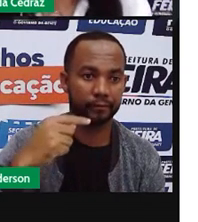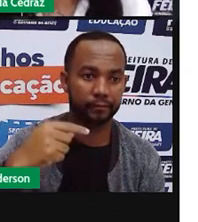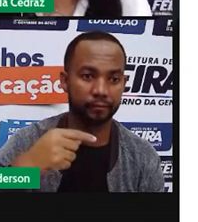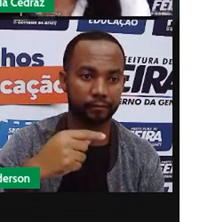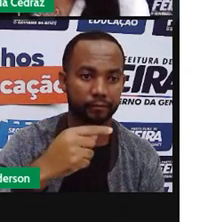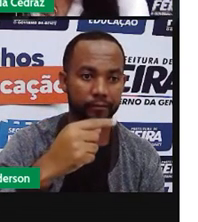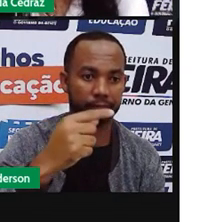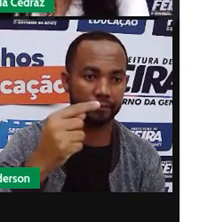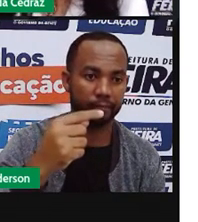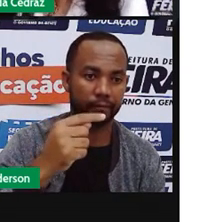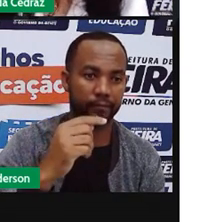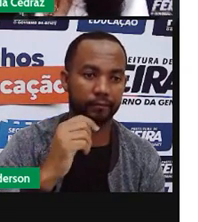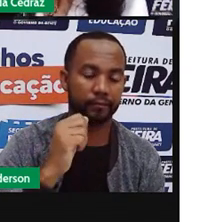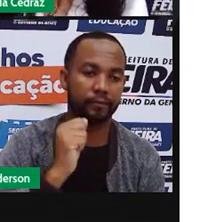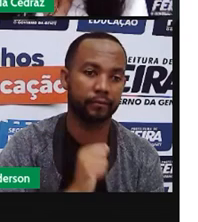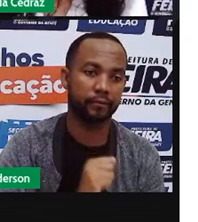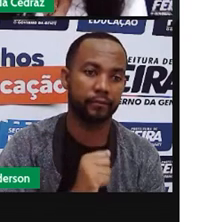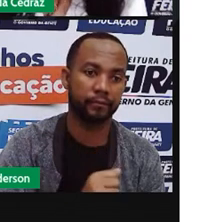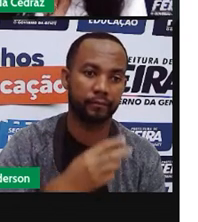trinta minutos